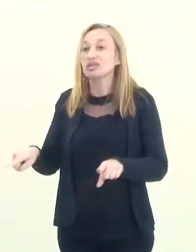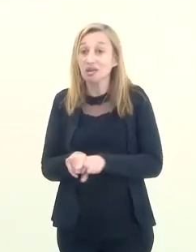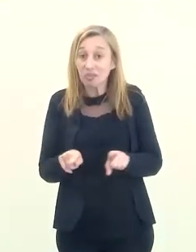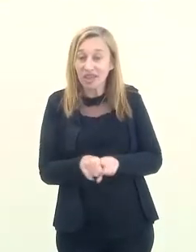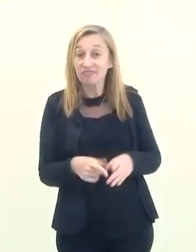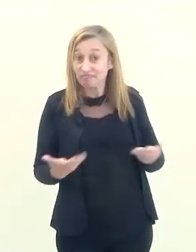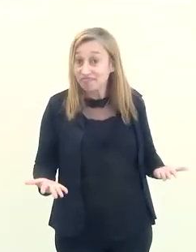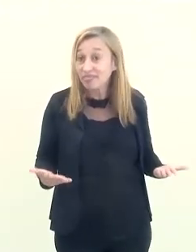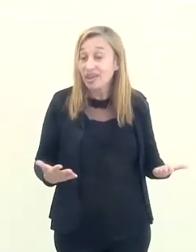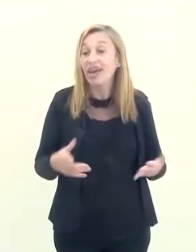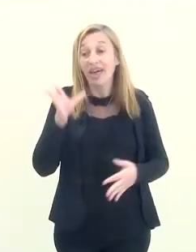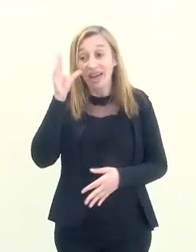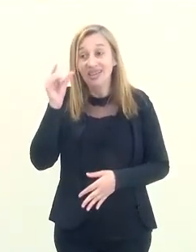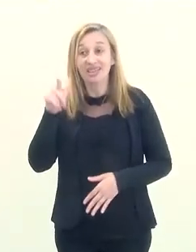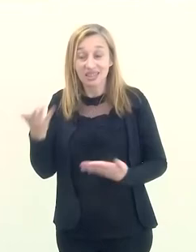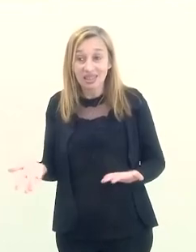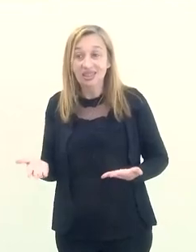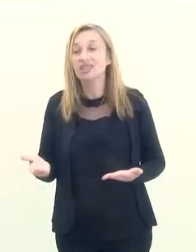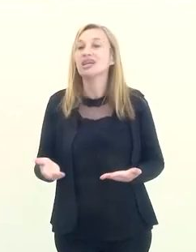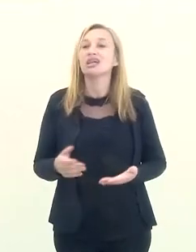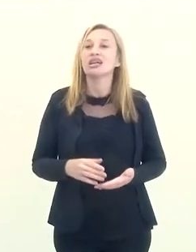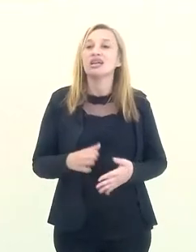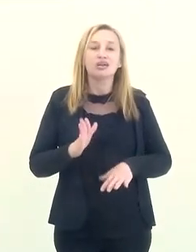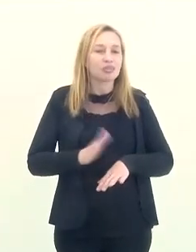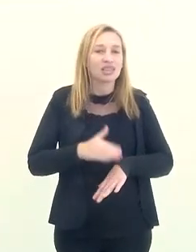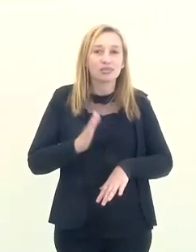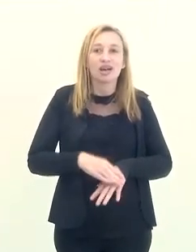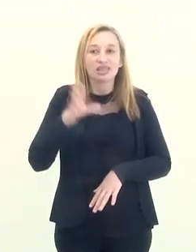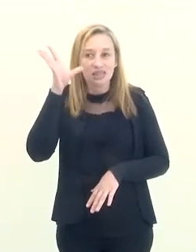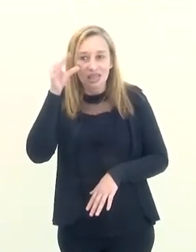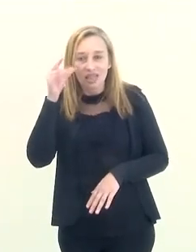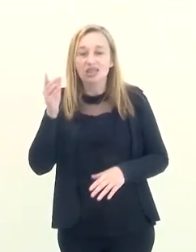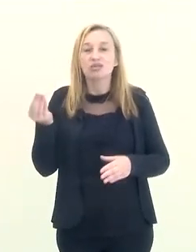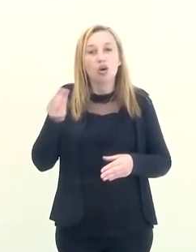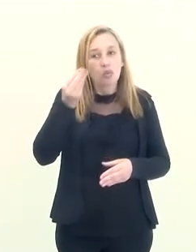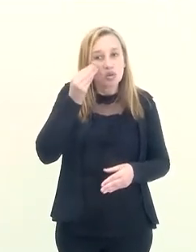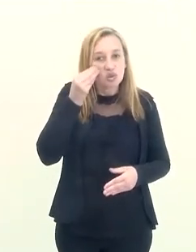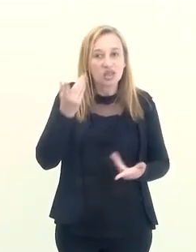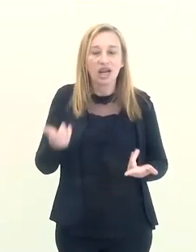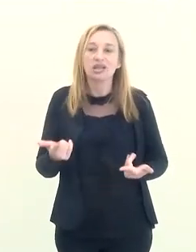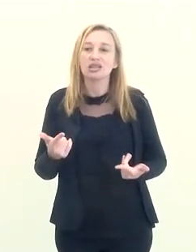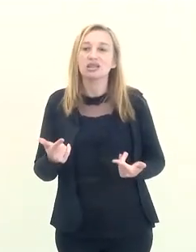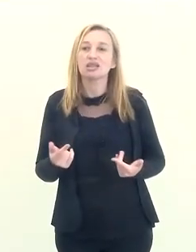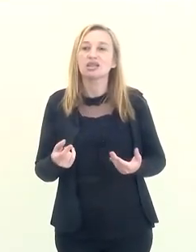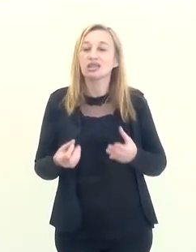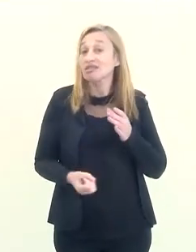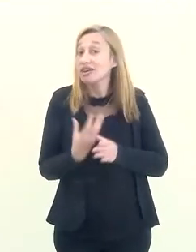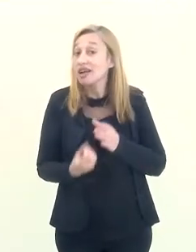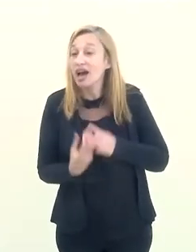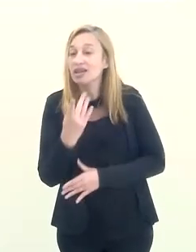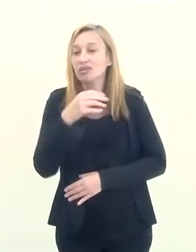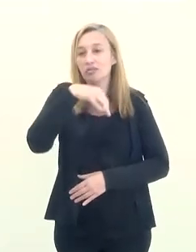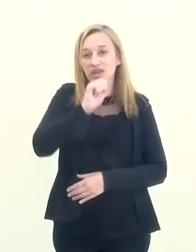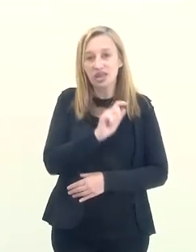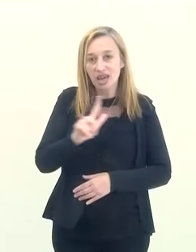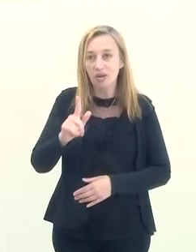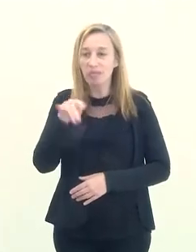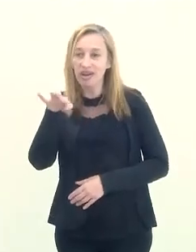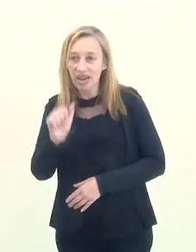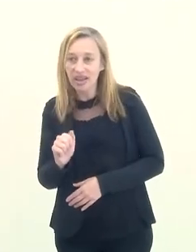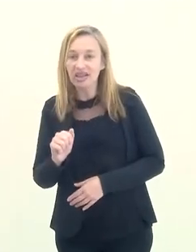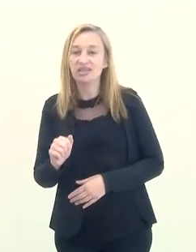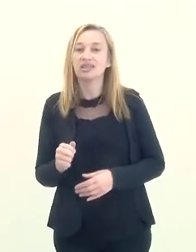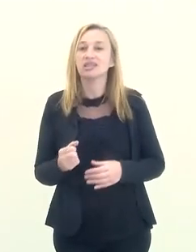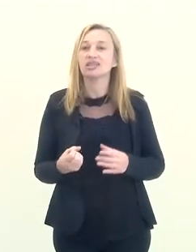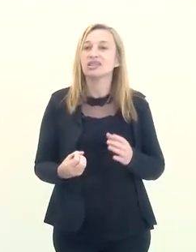seu interior. O interior do Rio de Janeiro é muito interessante, e cada vez mais interessante com essas oportunidades que estão sendo criadas. Miguel